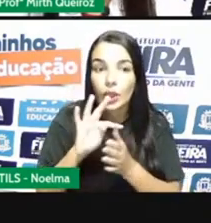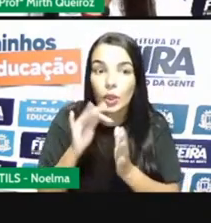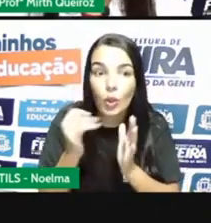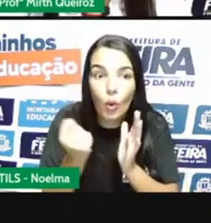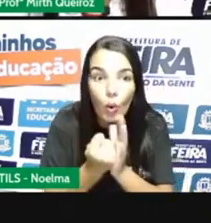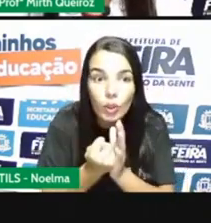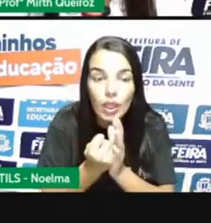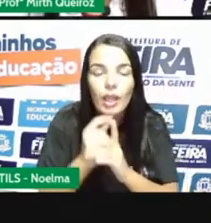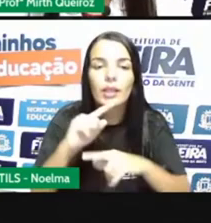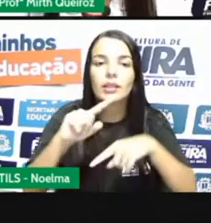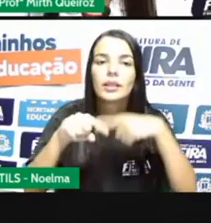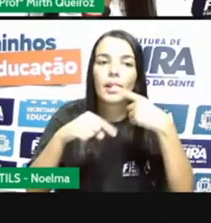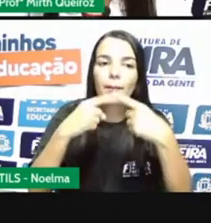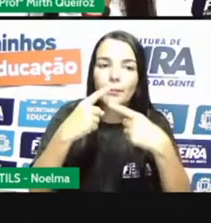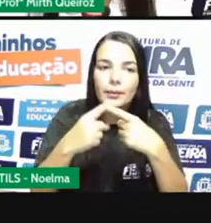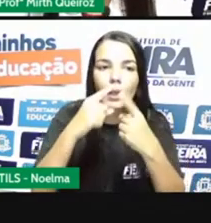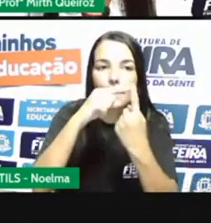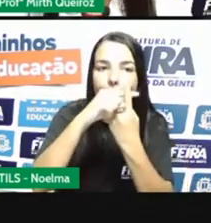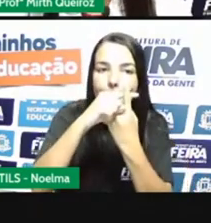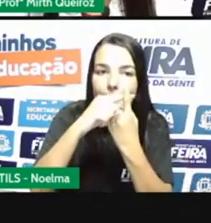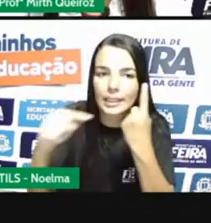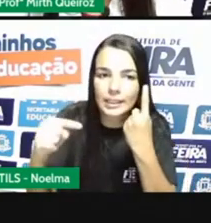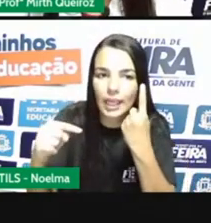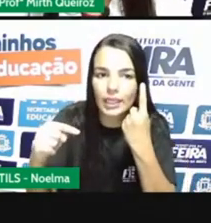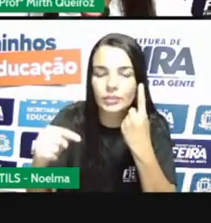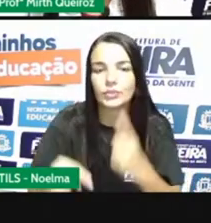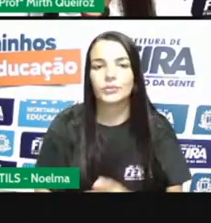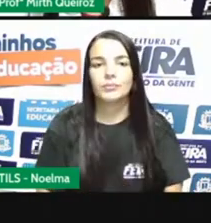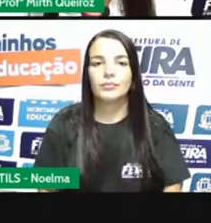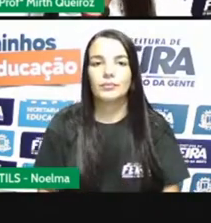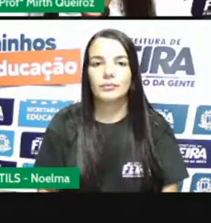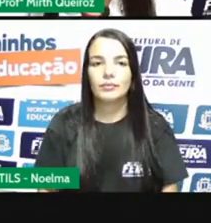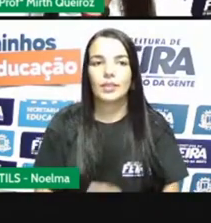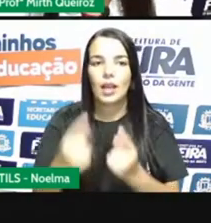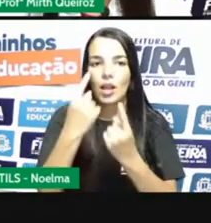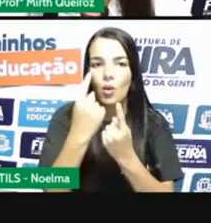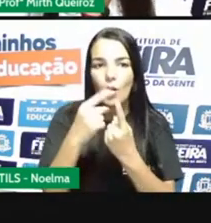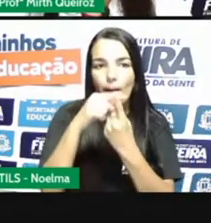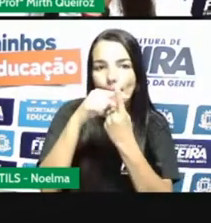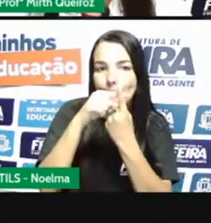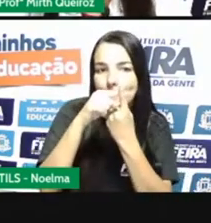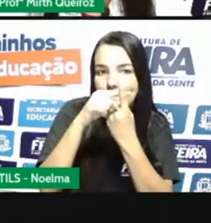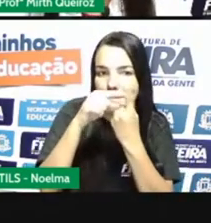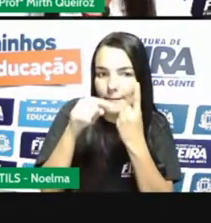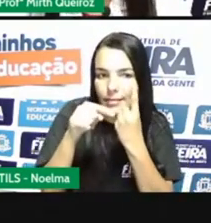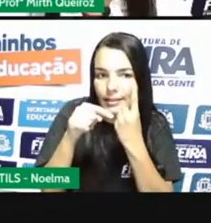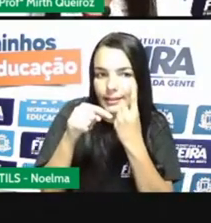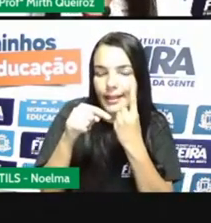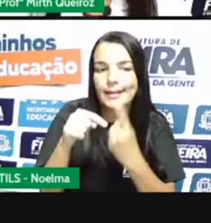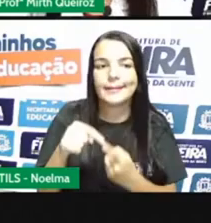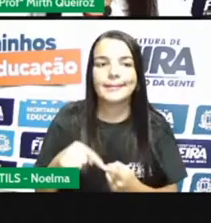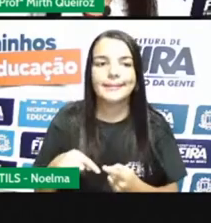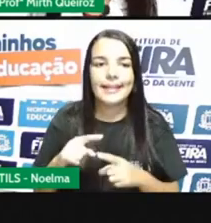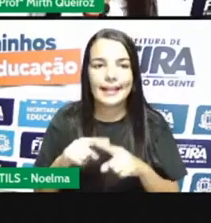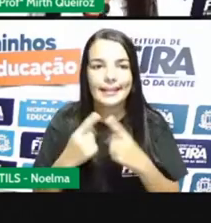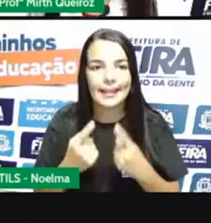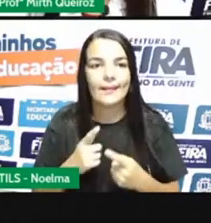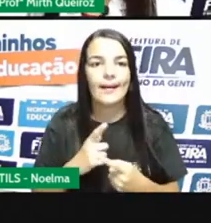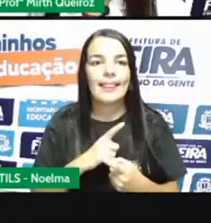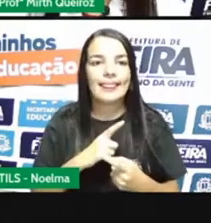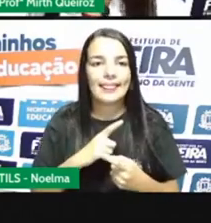inteiro e a metade aqui, é representada por uma fração, temos os dois em um único local e nós temos, então,